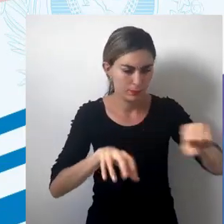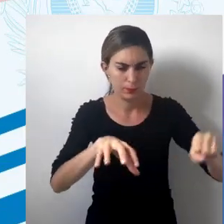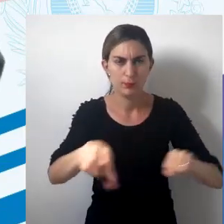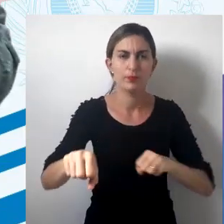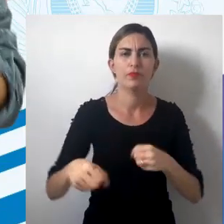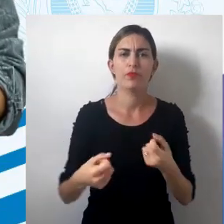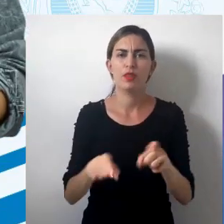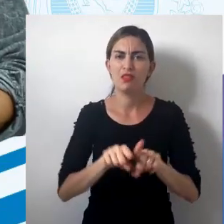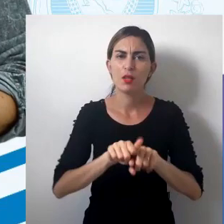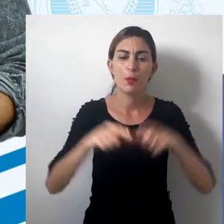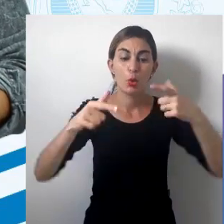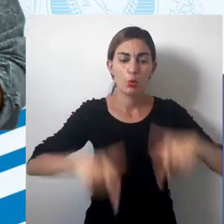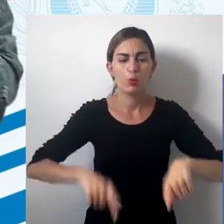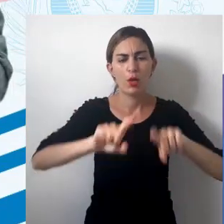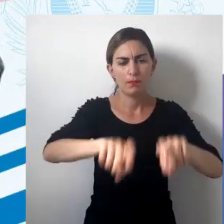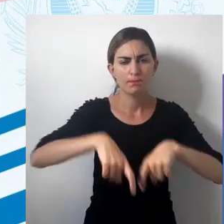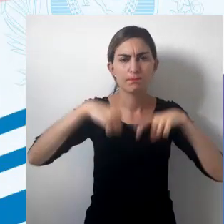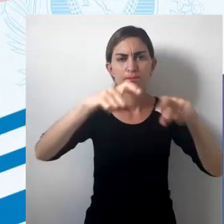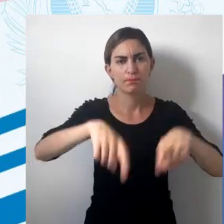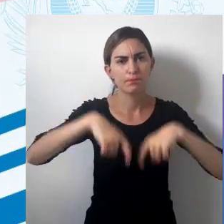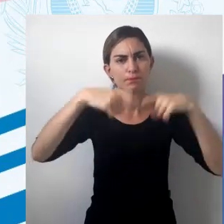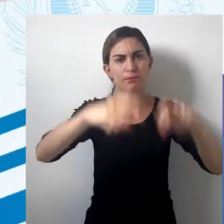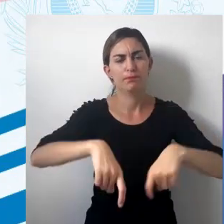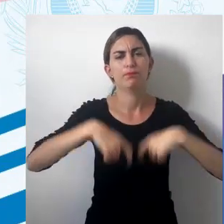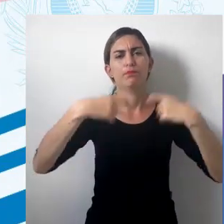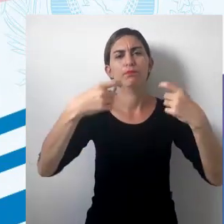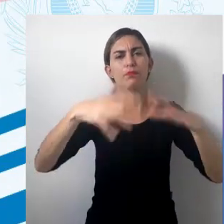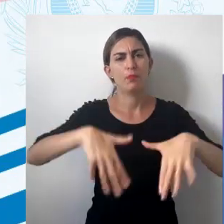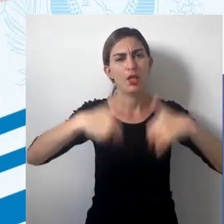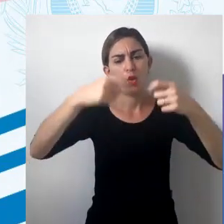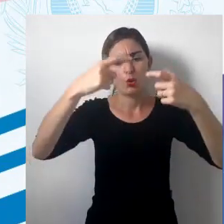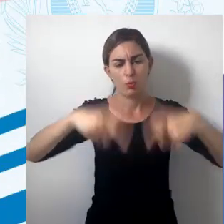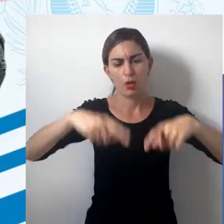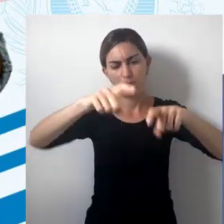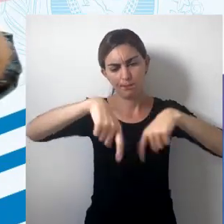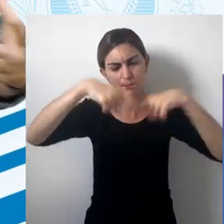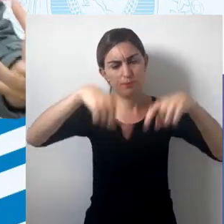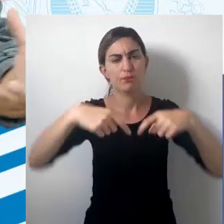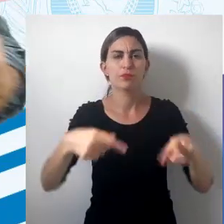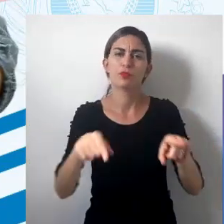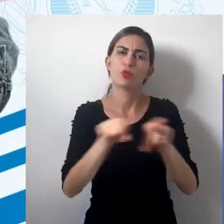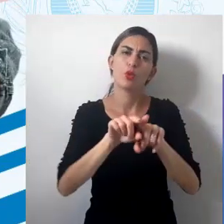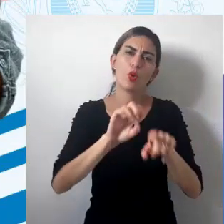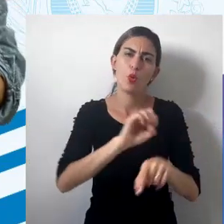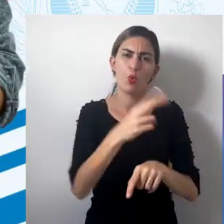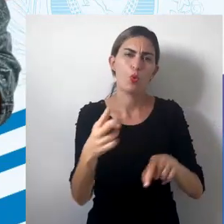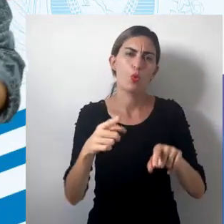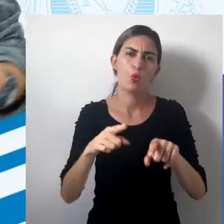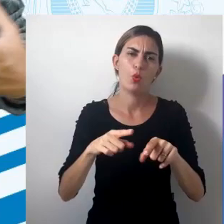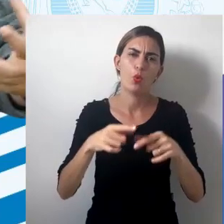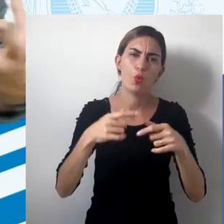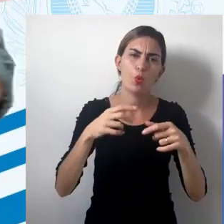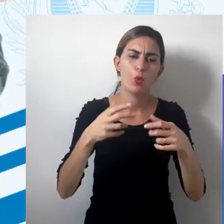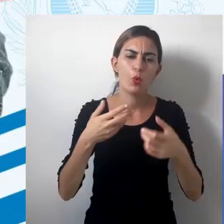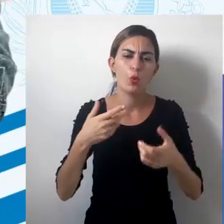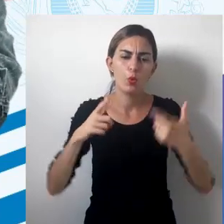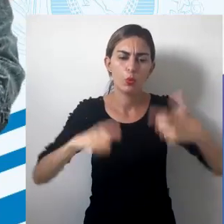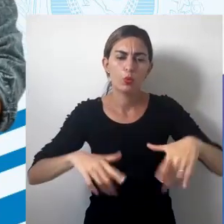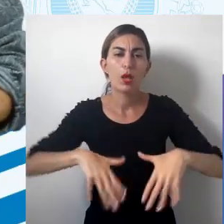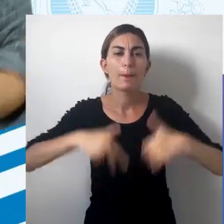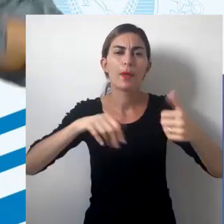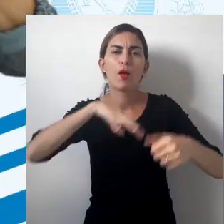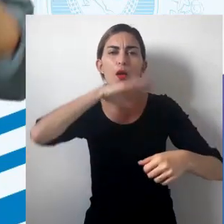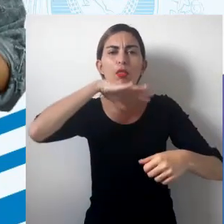atividades agrícolas, atividade pecuária, enfim. Onde havia uma potencialidade socioespacial,